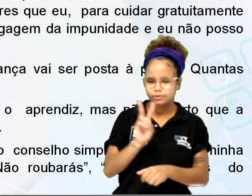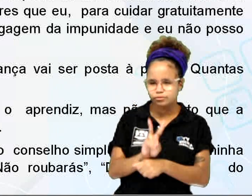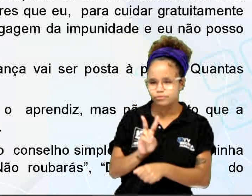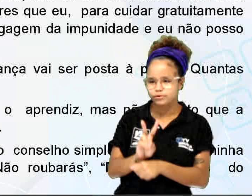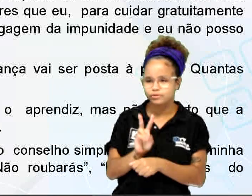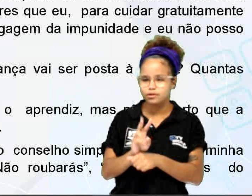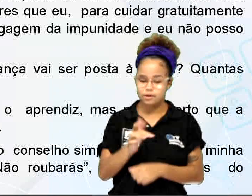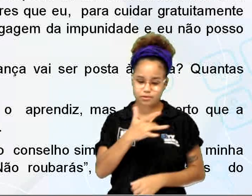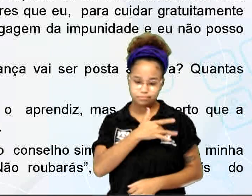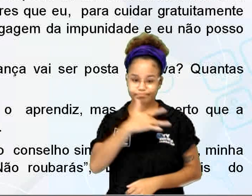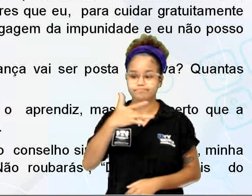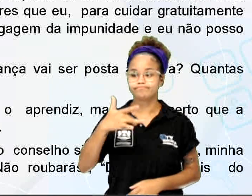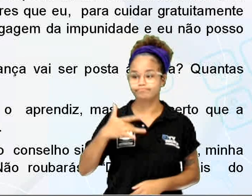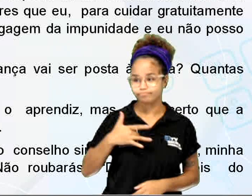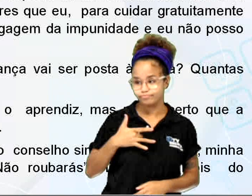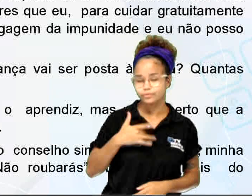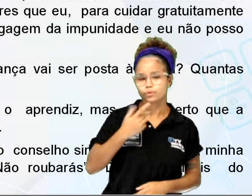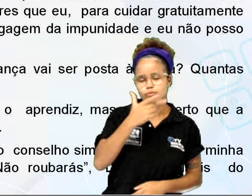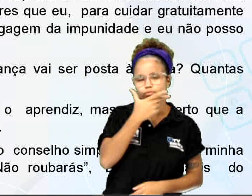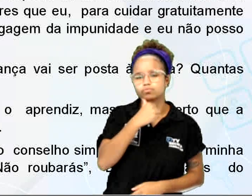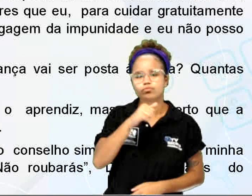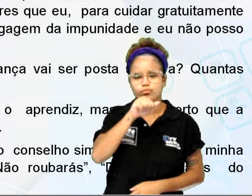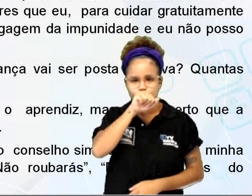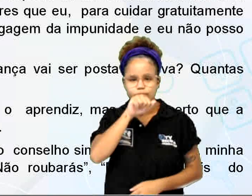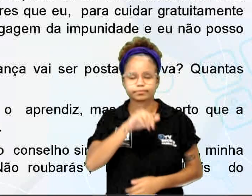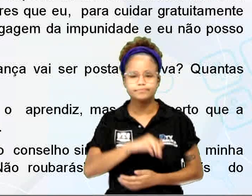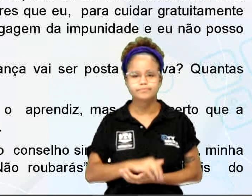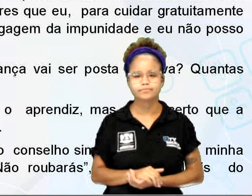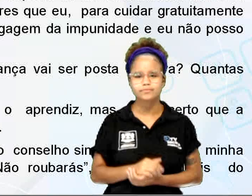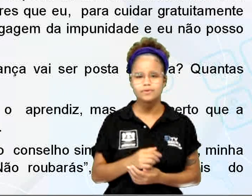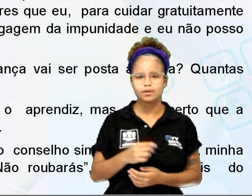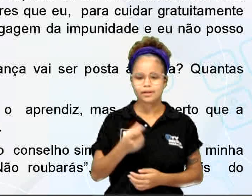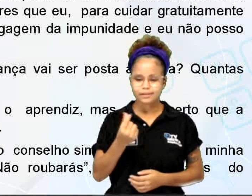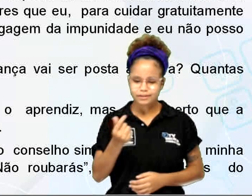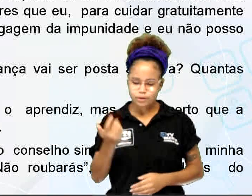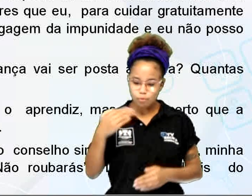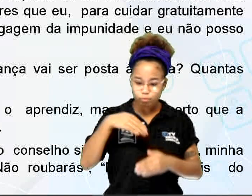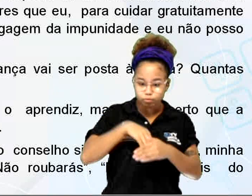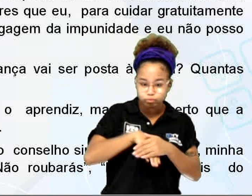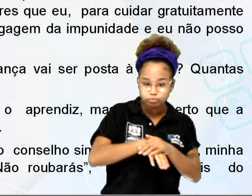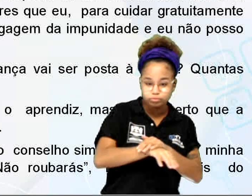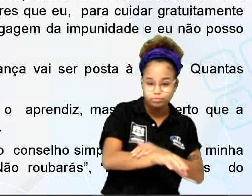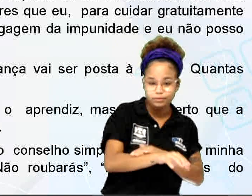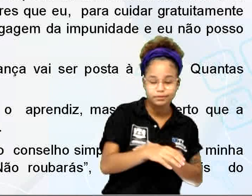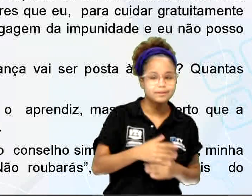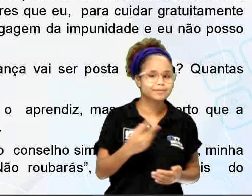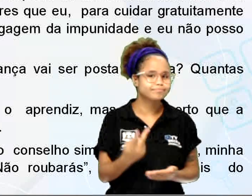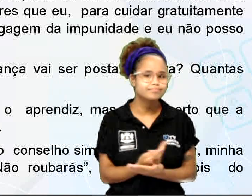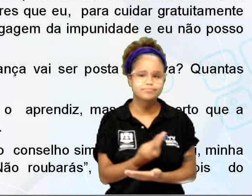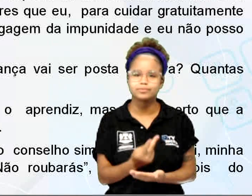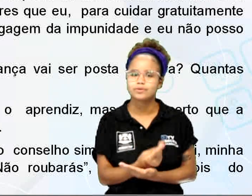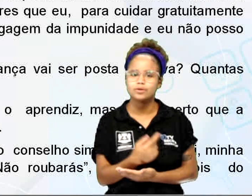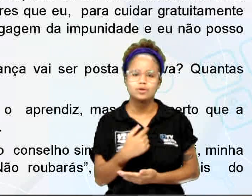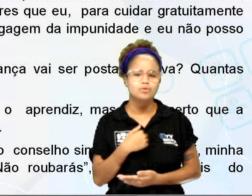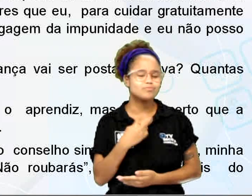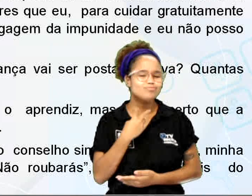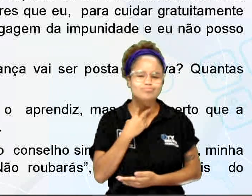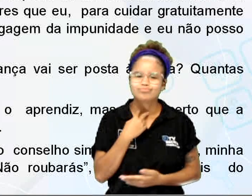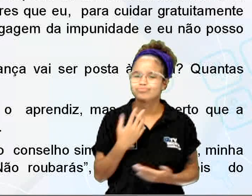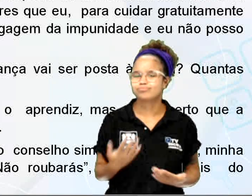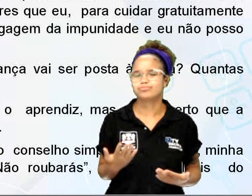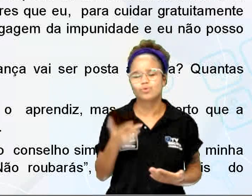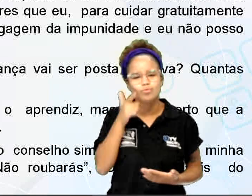saúde deles e dos seus pais. Esse dinheiro viaja na bagagem da impunidade e eu não posso mais.